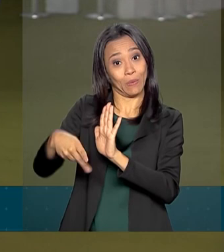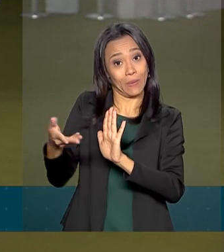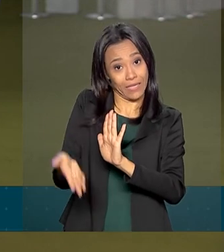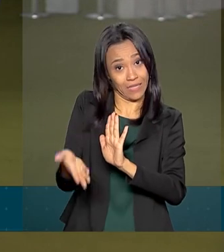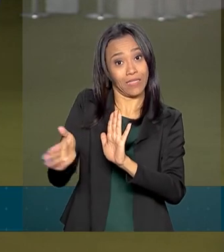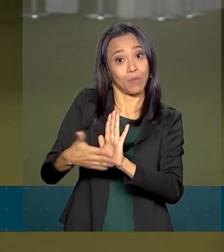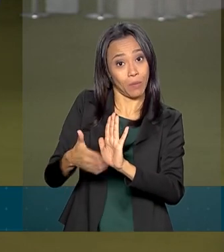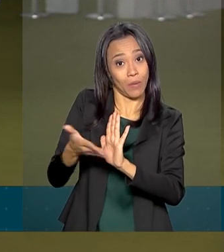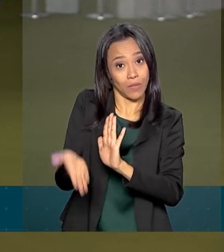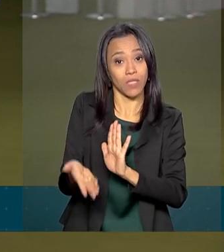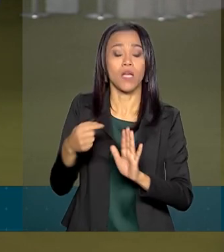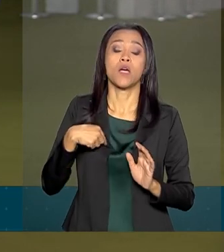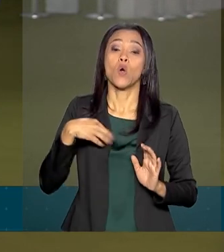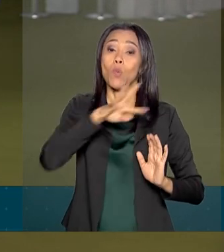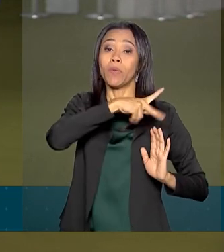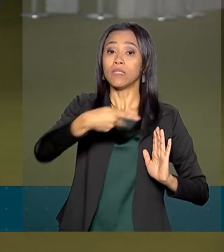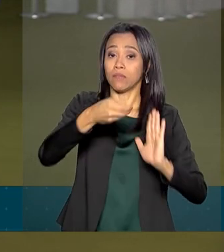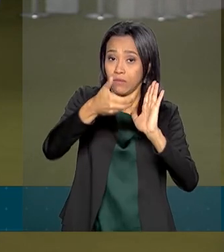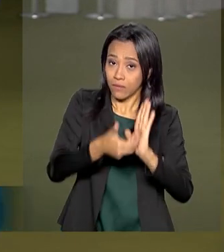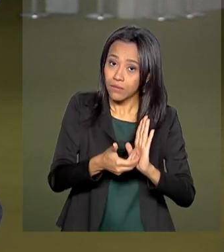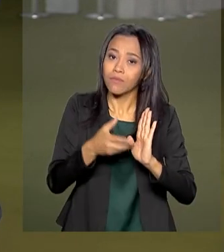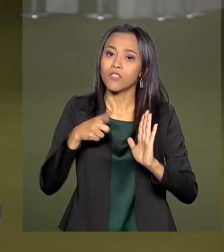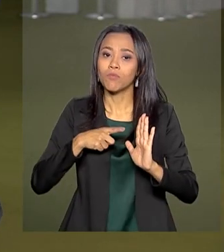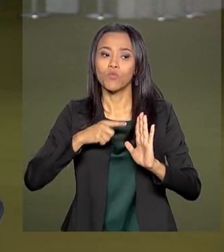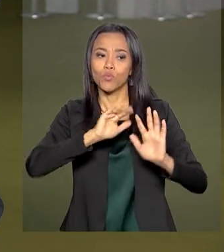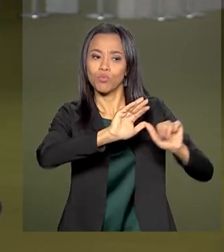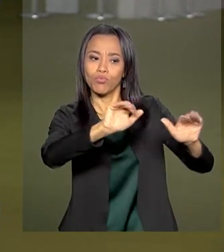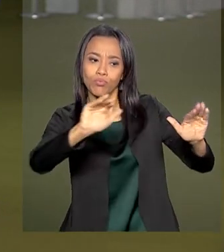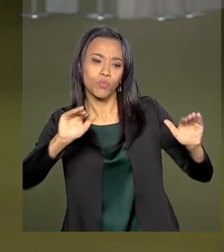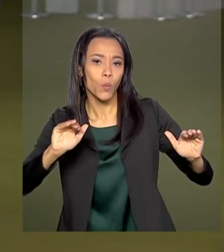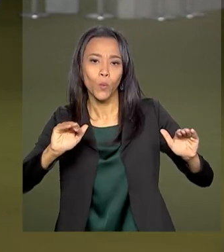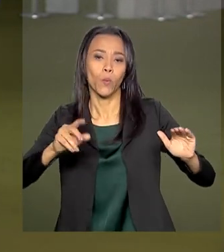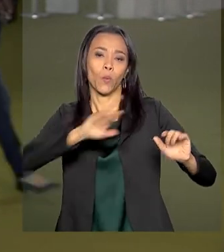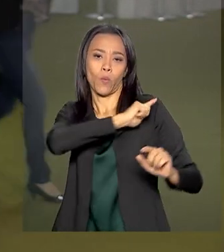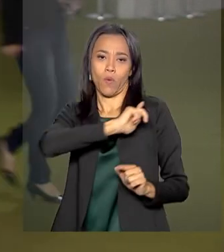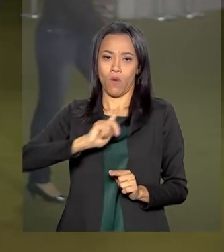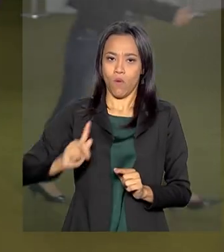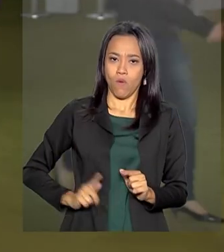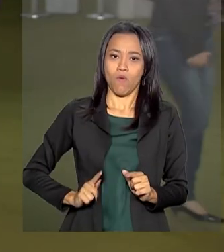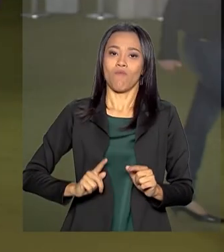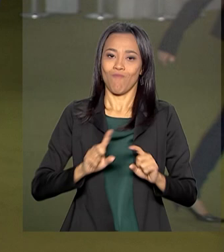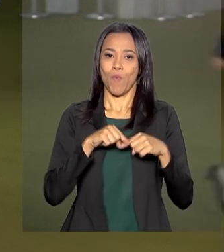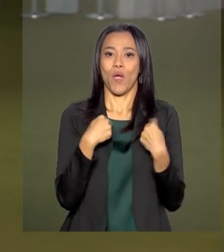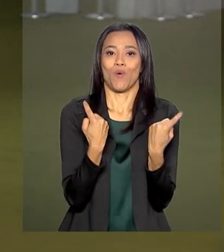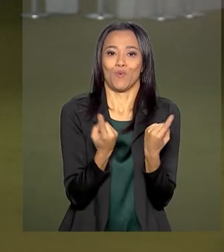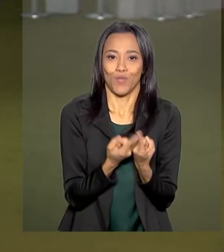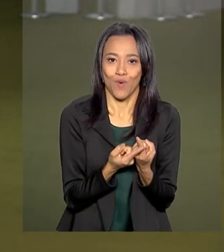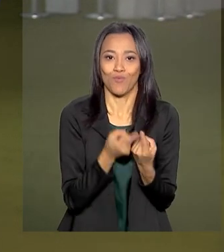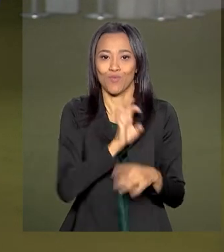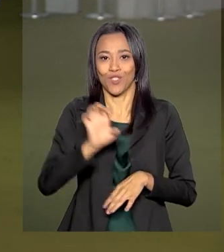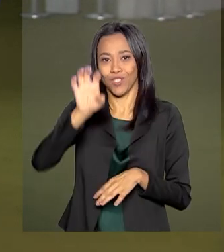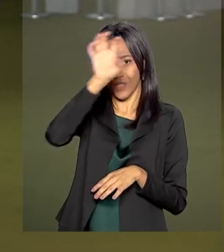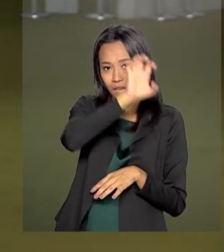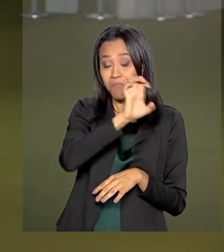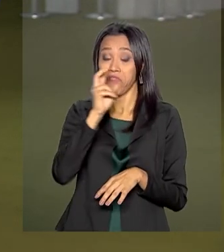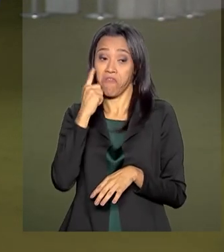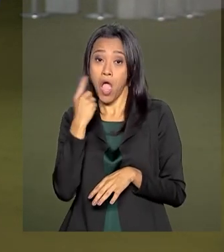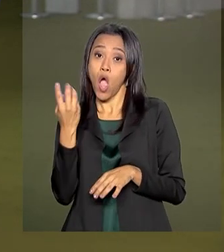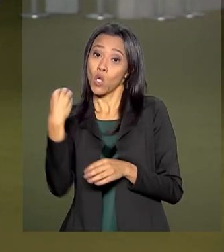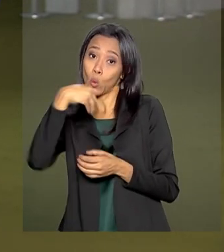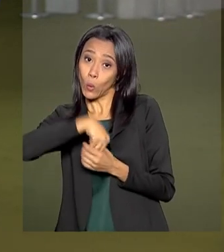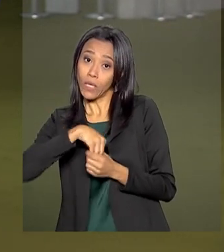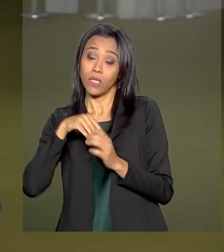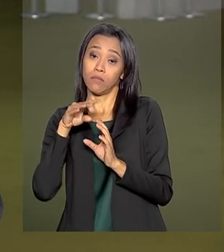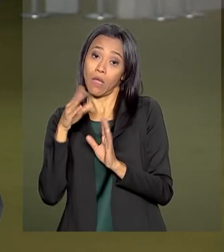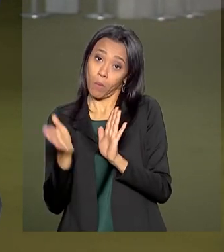Câmara dos Deputados, Rodrigo Maia, se reúne com os governadores nesta manhã e deve ser a última tentativa de incluir estados e municípios